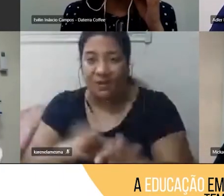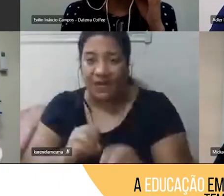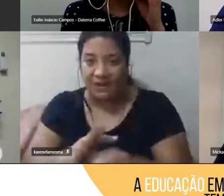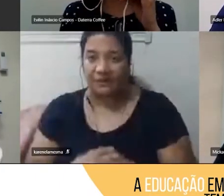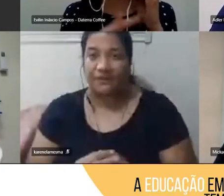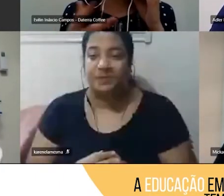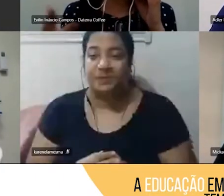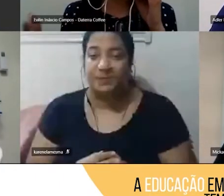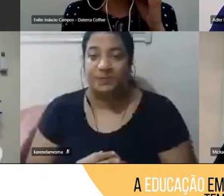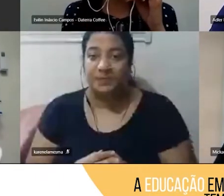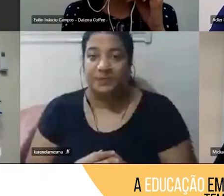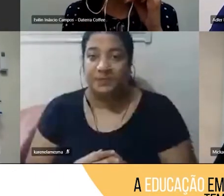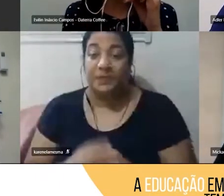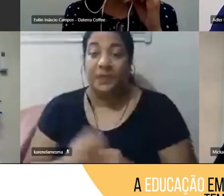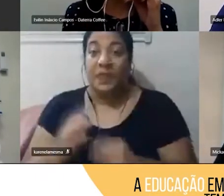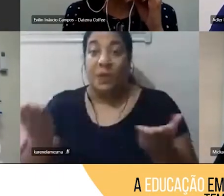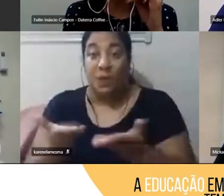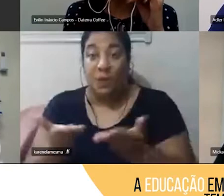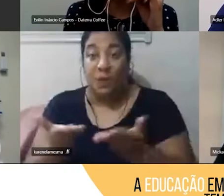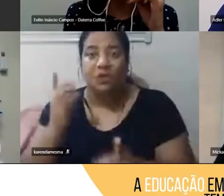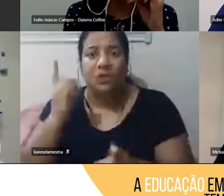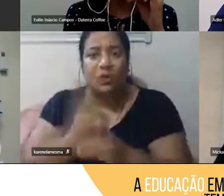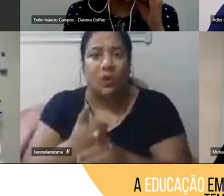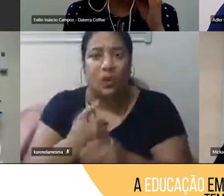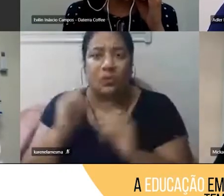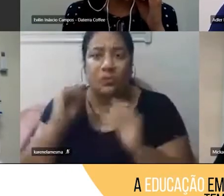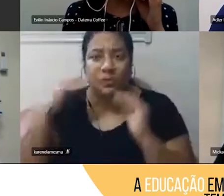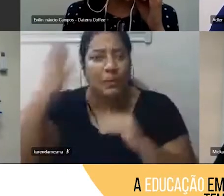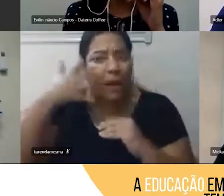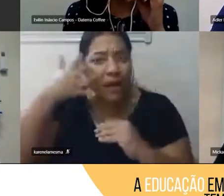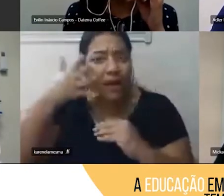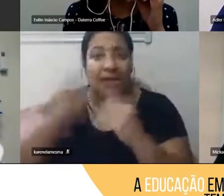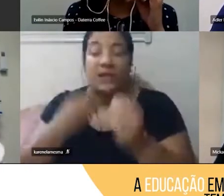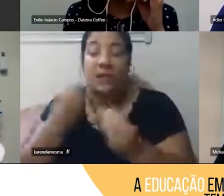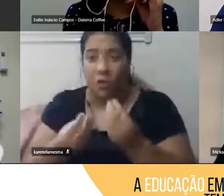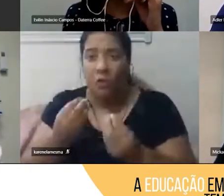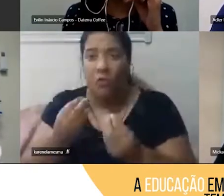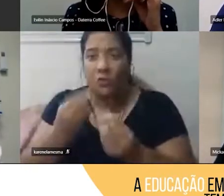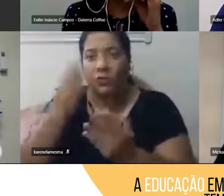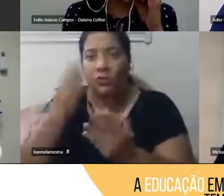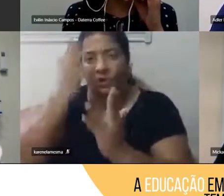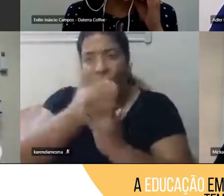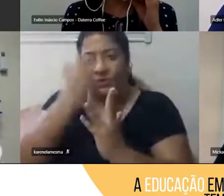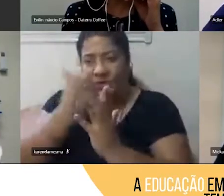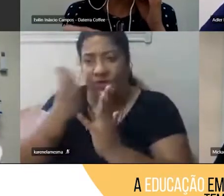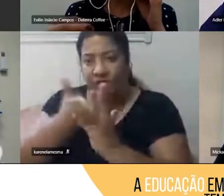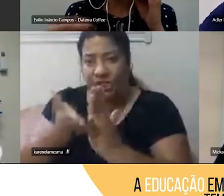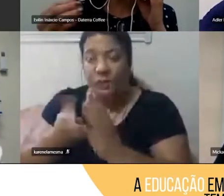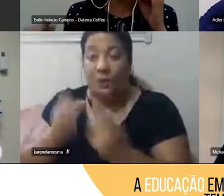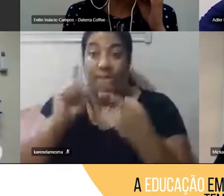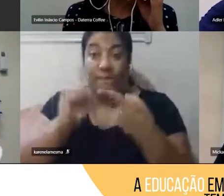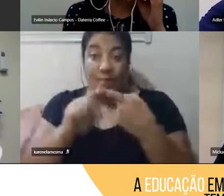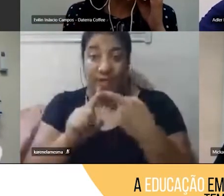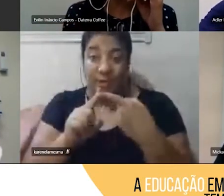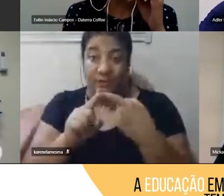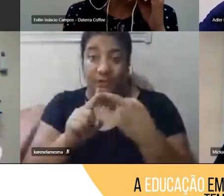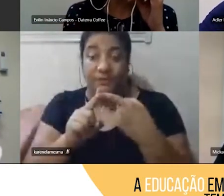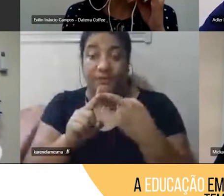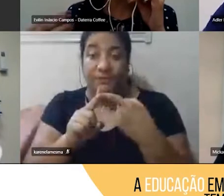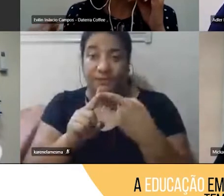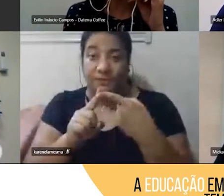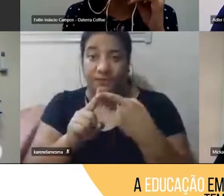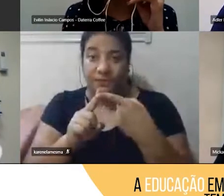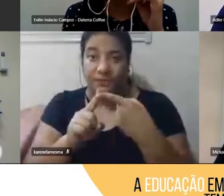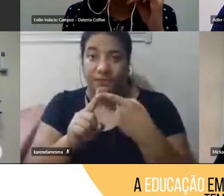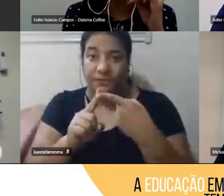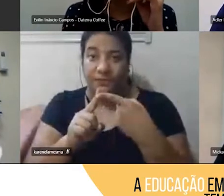O nosso encontro vai estar dividido em alguns painéis, e no primeiro painel vai acontecer, né, em